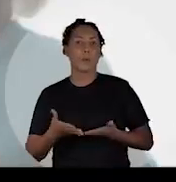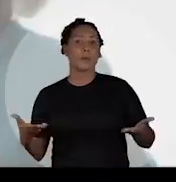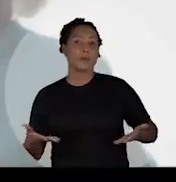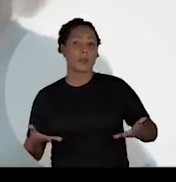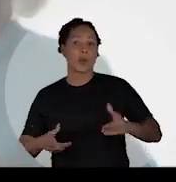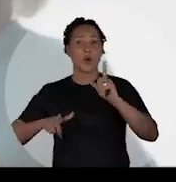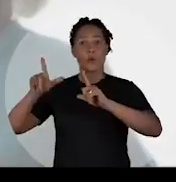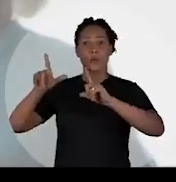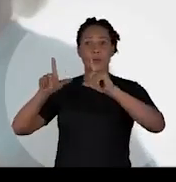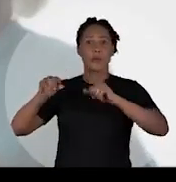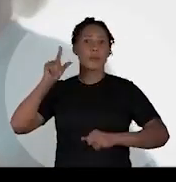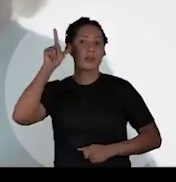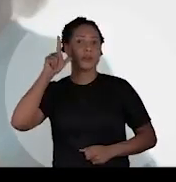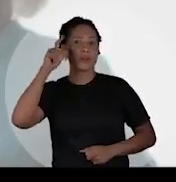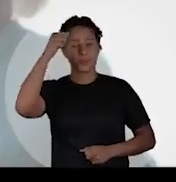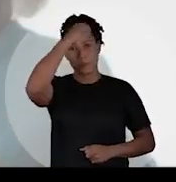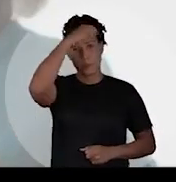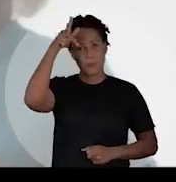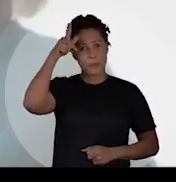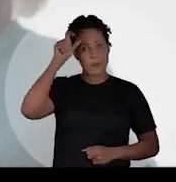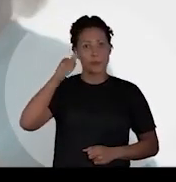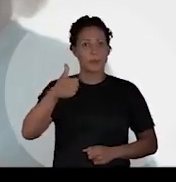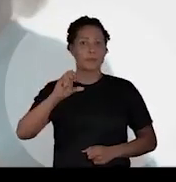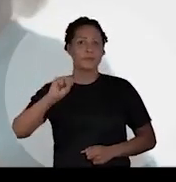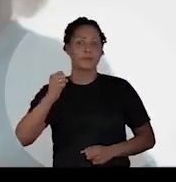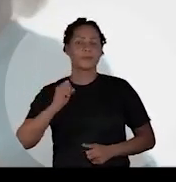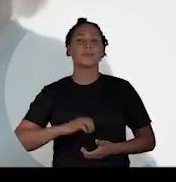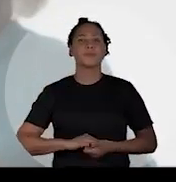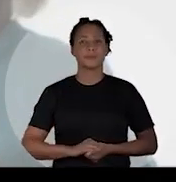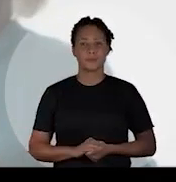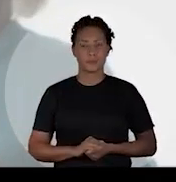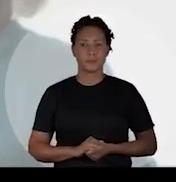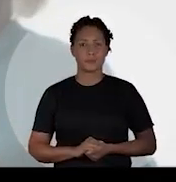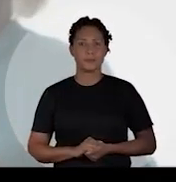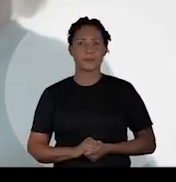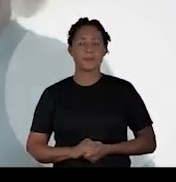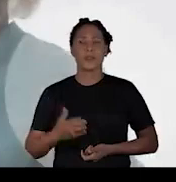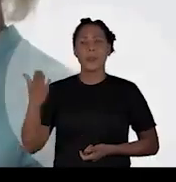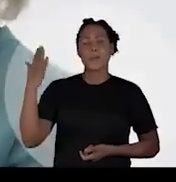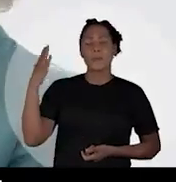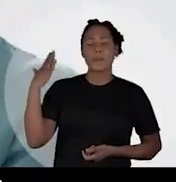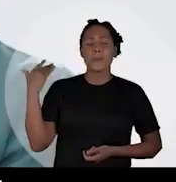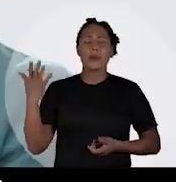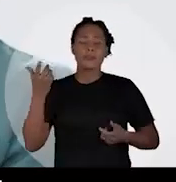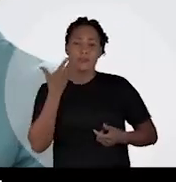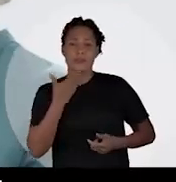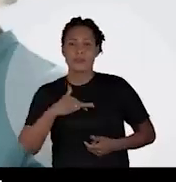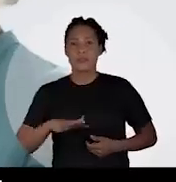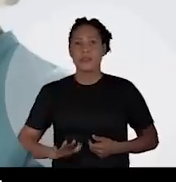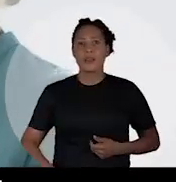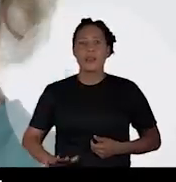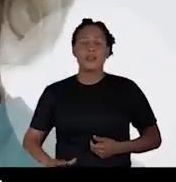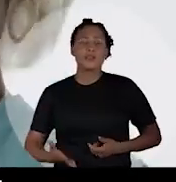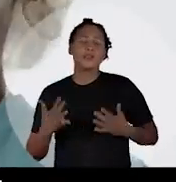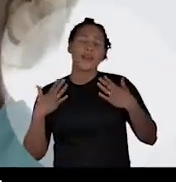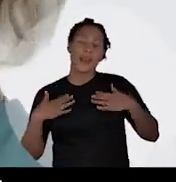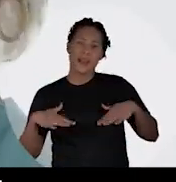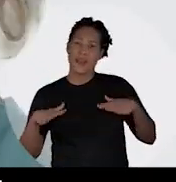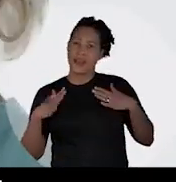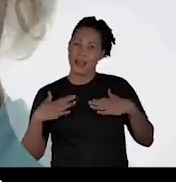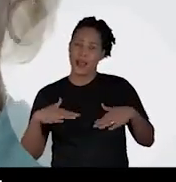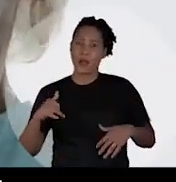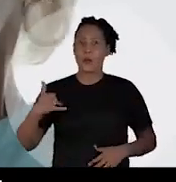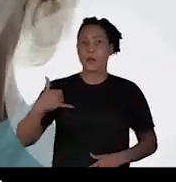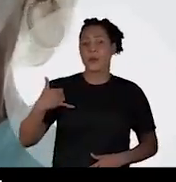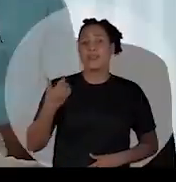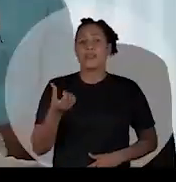Começa agora o programa Linoberg Prefeito 18. Mas ele foi um menino que